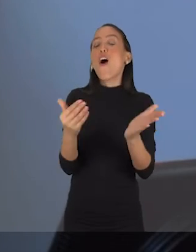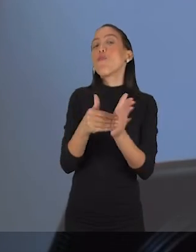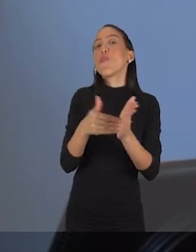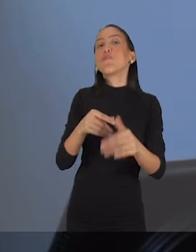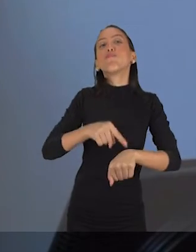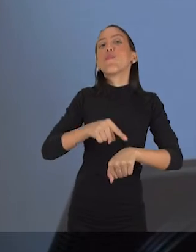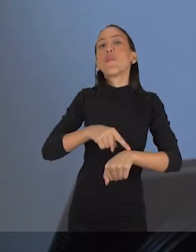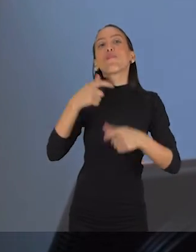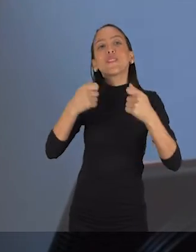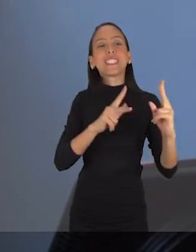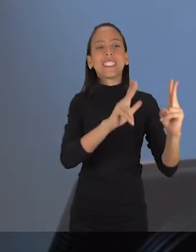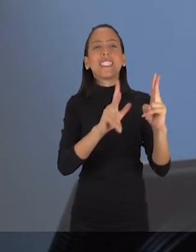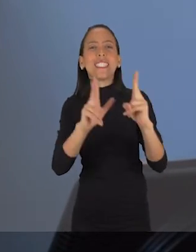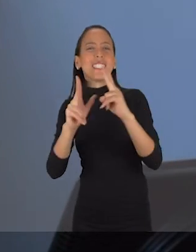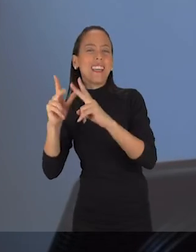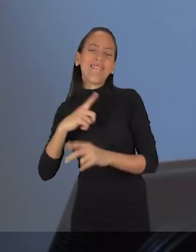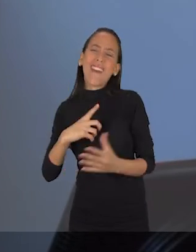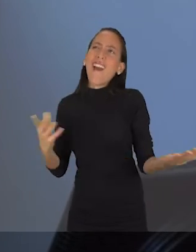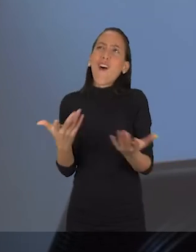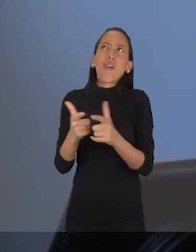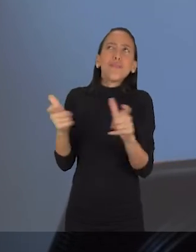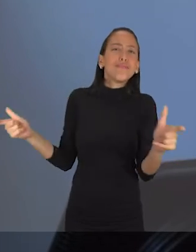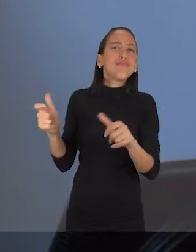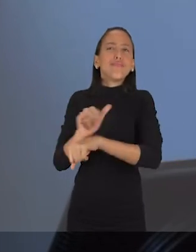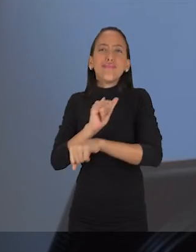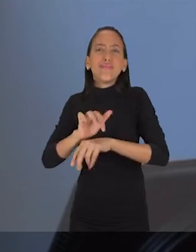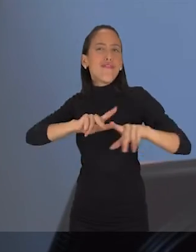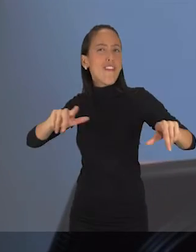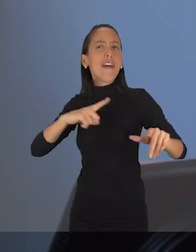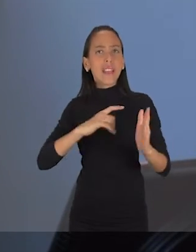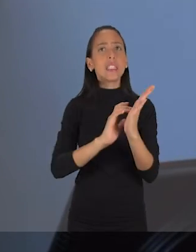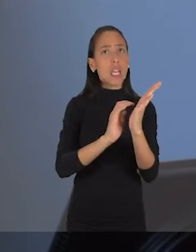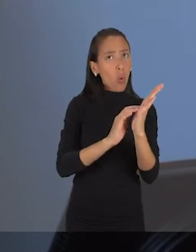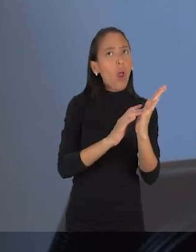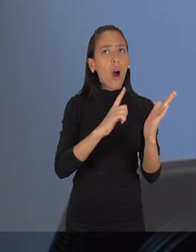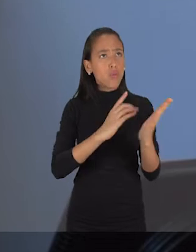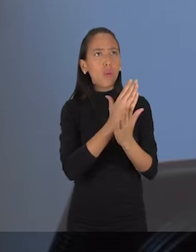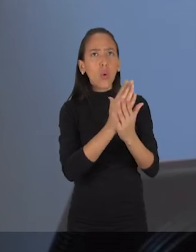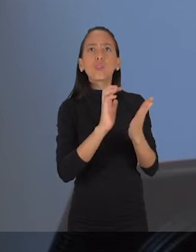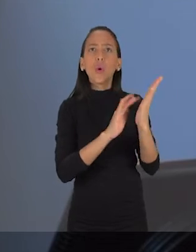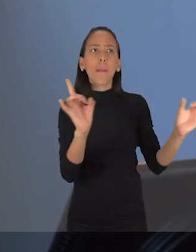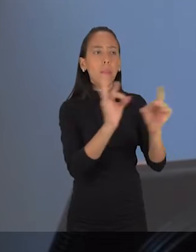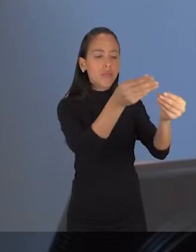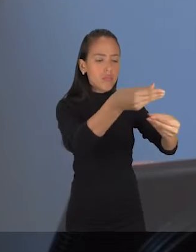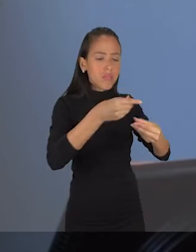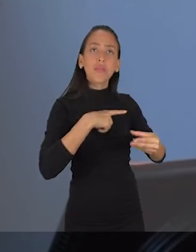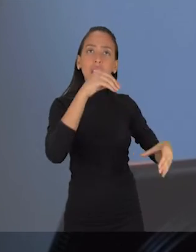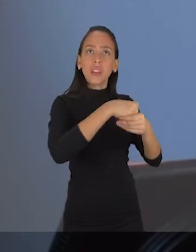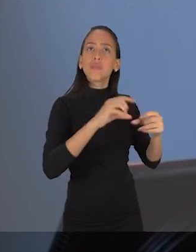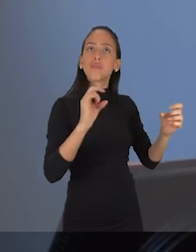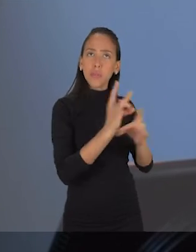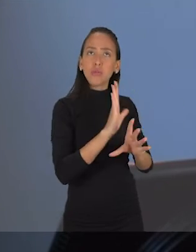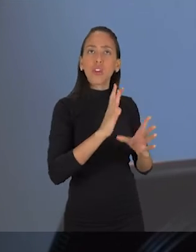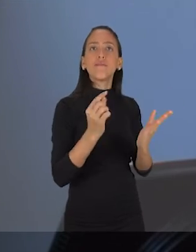esse vídeo. Hoje em dia, a gente tem vários recursos de edição, principalmente pra celular. Vários celulares já vêm com programas de edição, mas o que eu mais